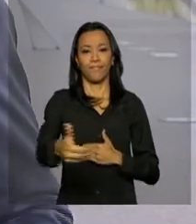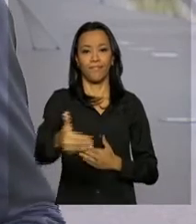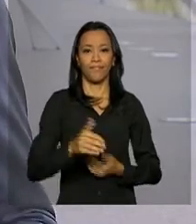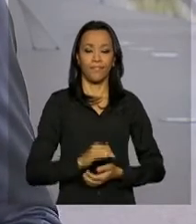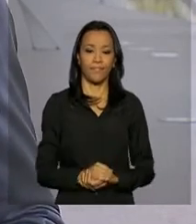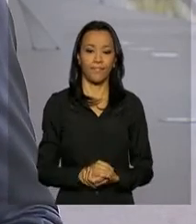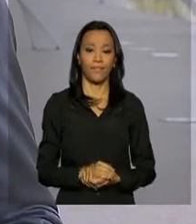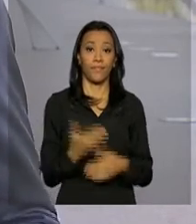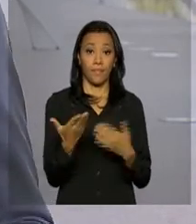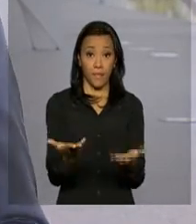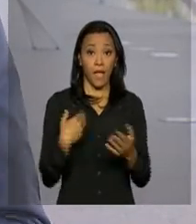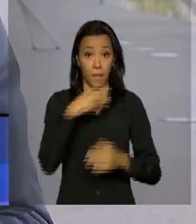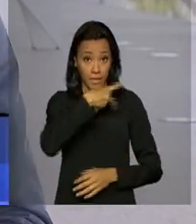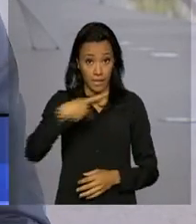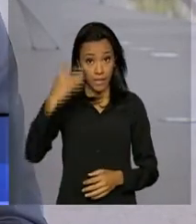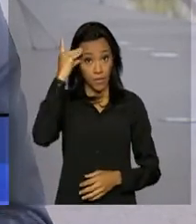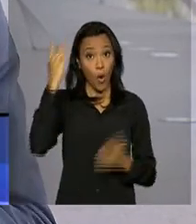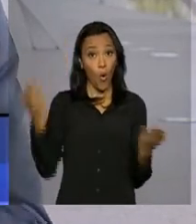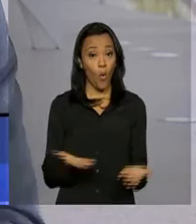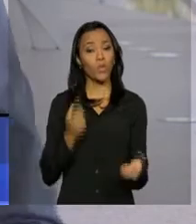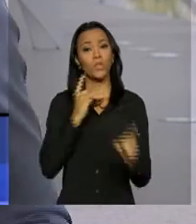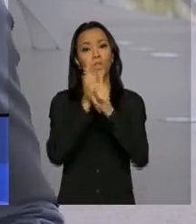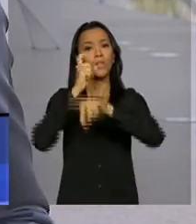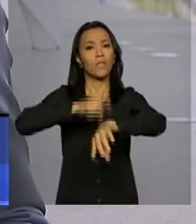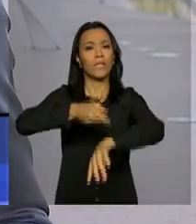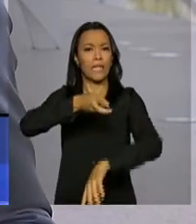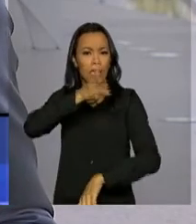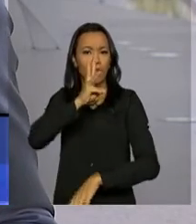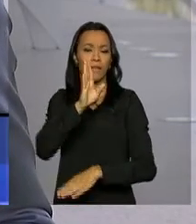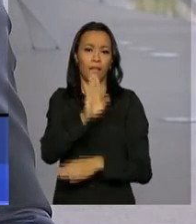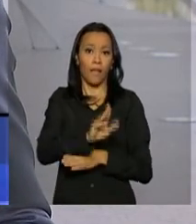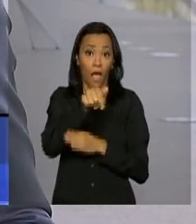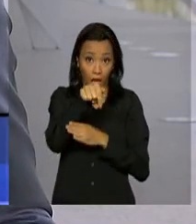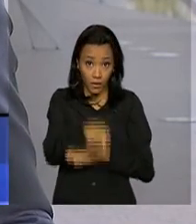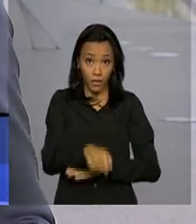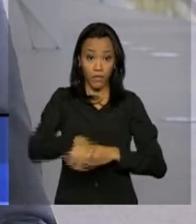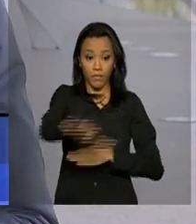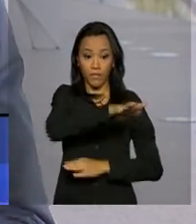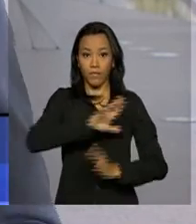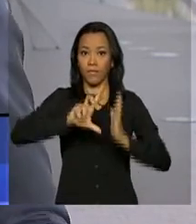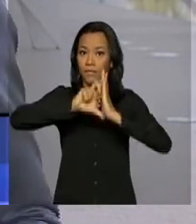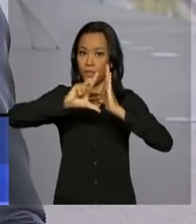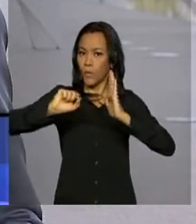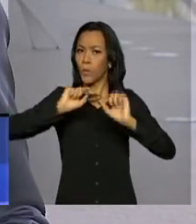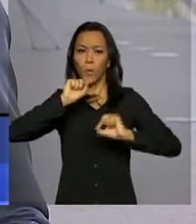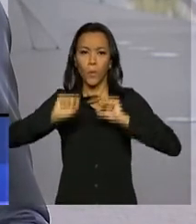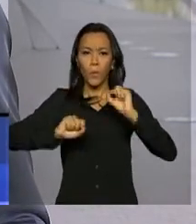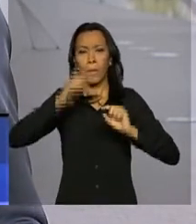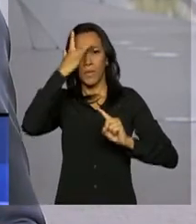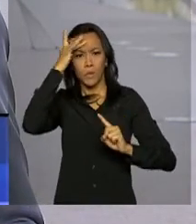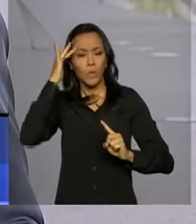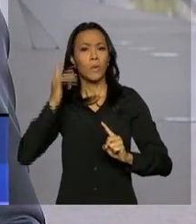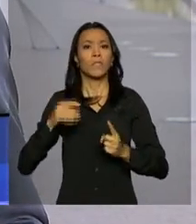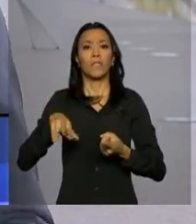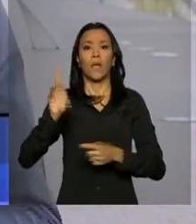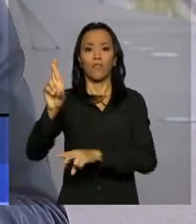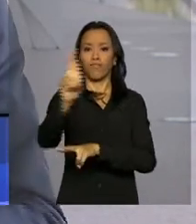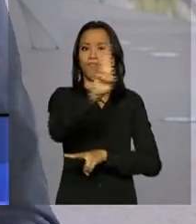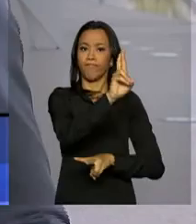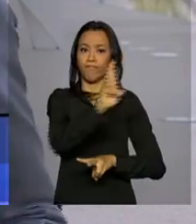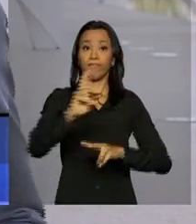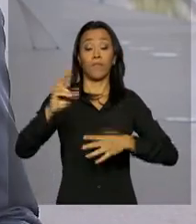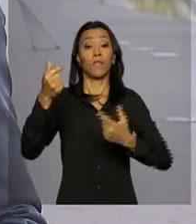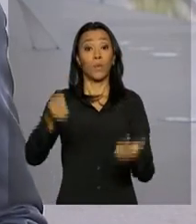A presidenta Dilma Rousseff se encontra hoje às 3 horas da tarde aqui no Palácio do Planalto com representantes do Conselho Nacional